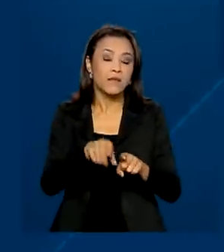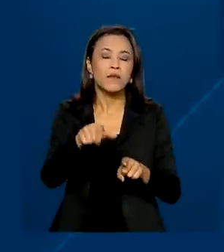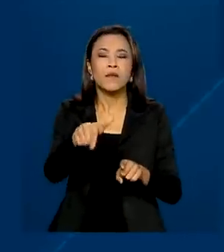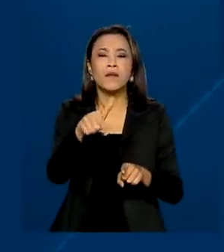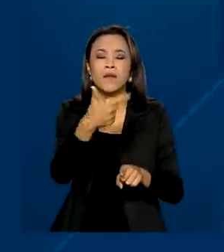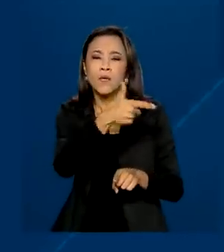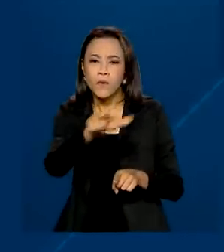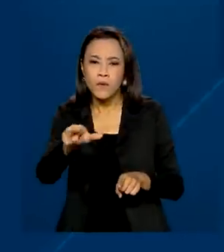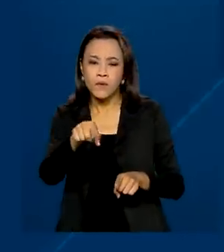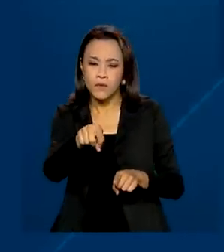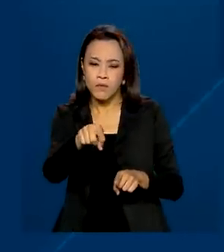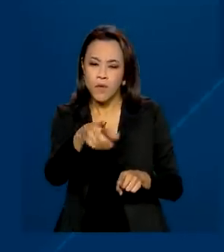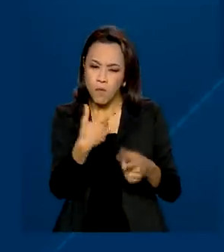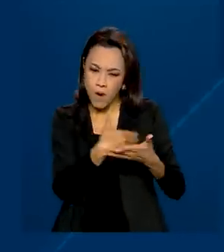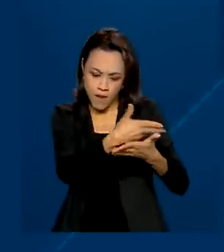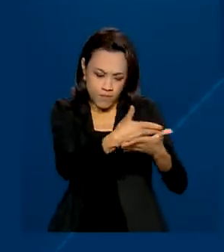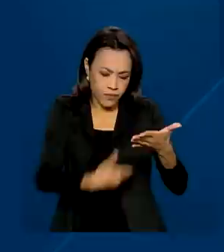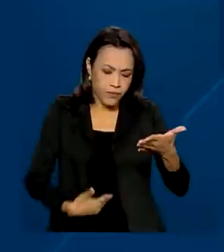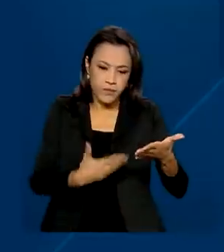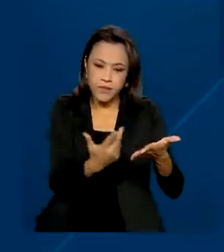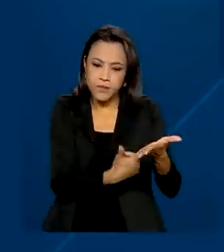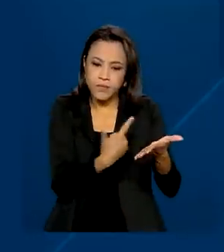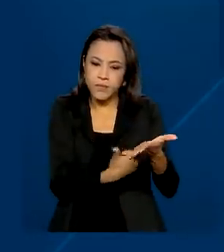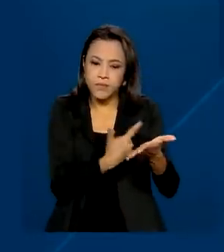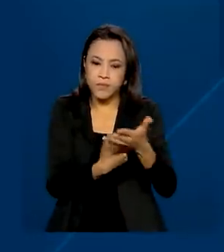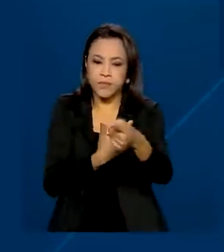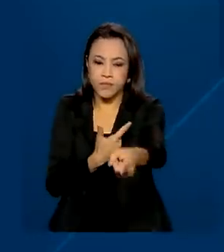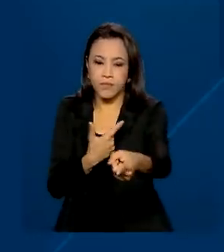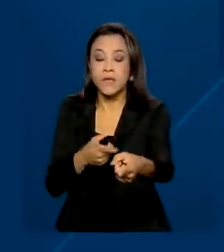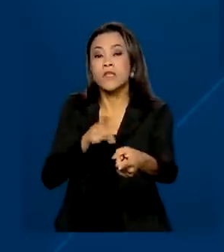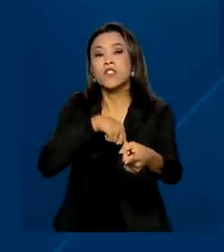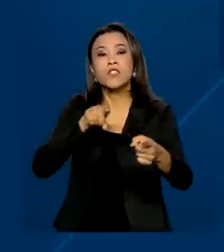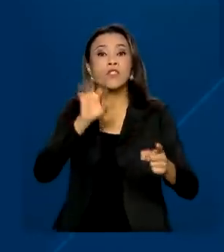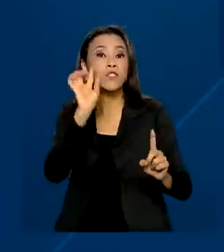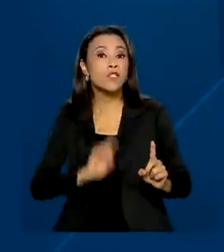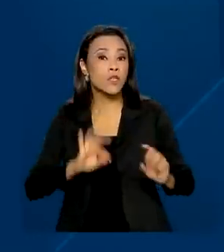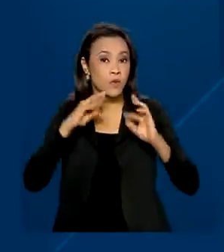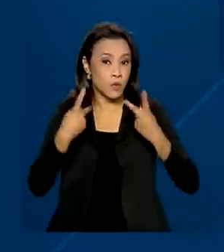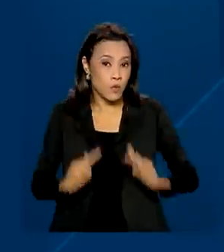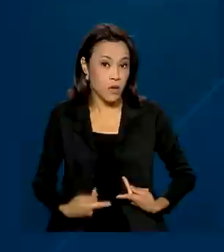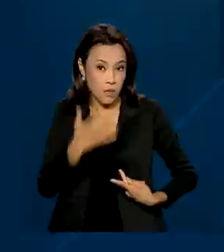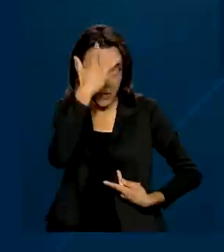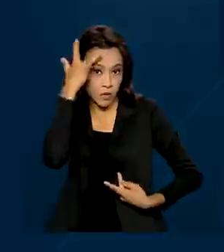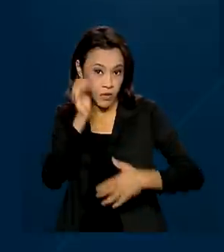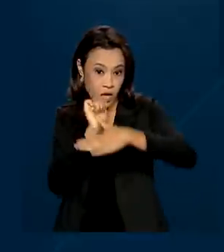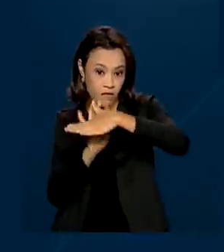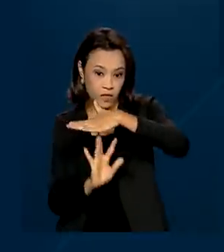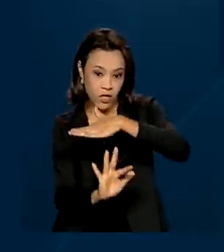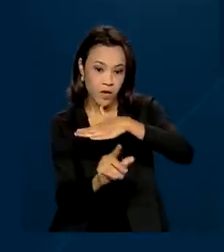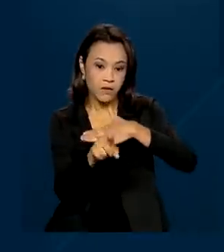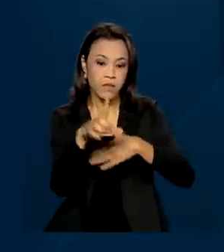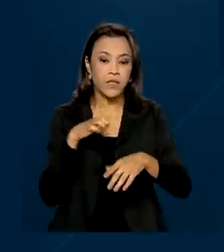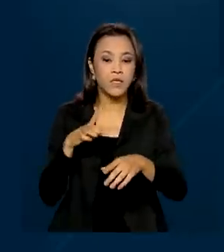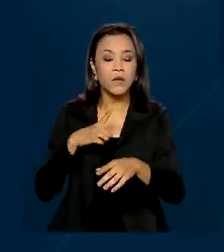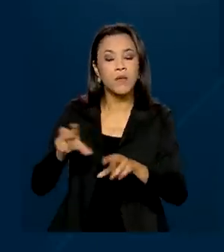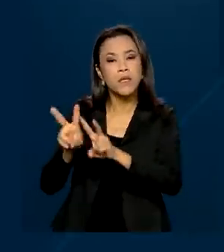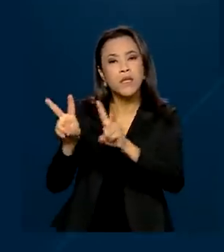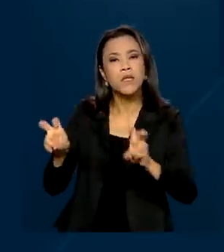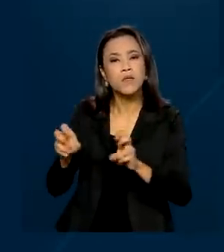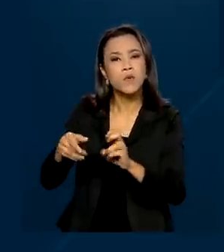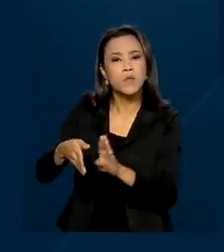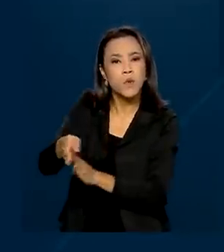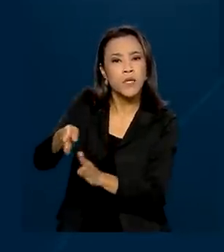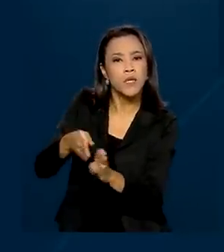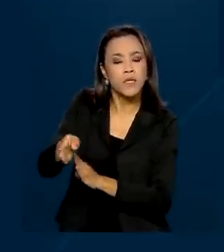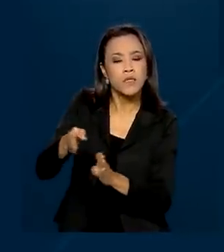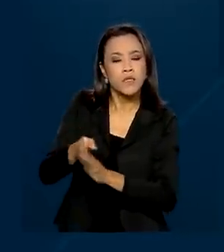Cartilha de Direitos Humanos para Ucranianos Migrantes e Refugiados e o Guia de Orientação em Direitos Humanos para